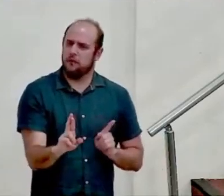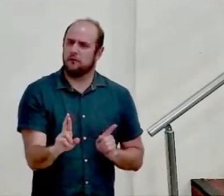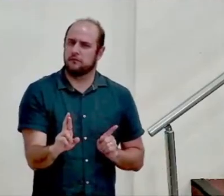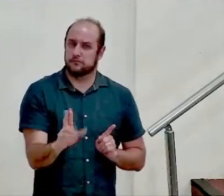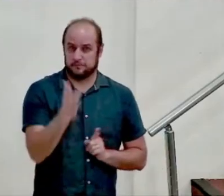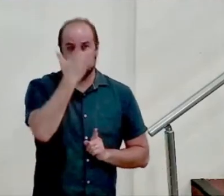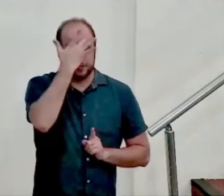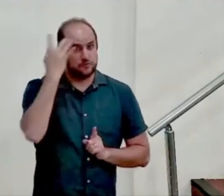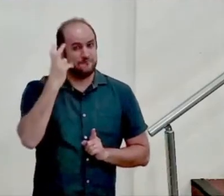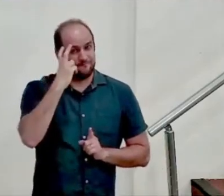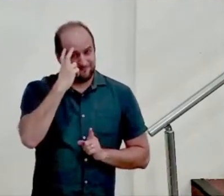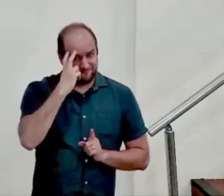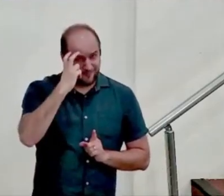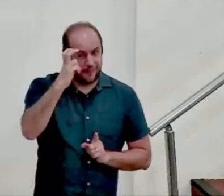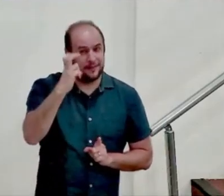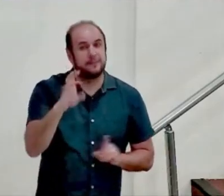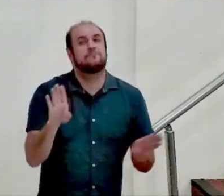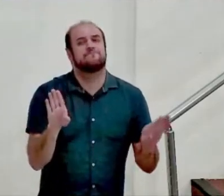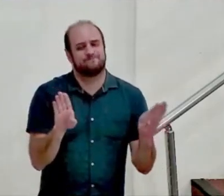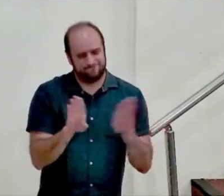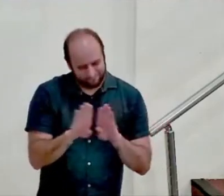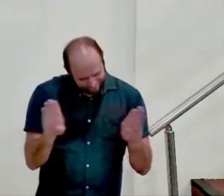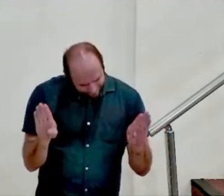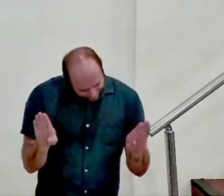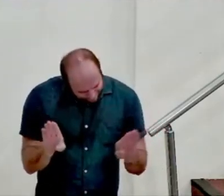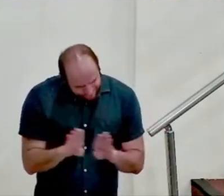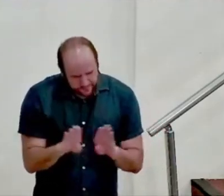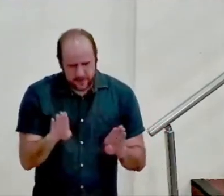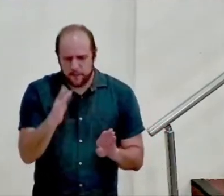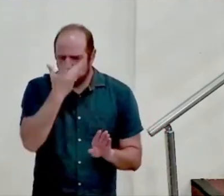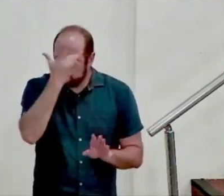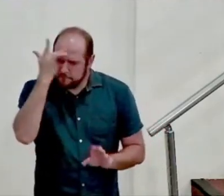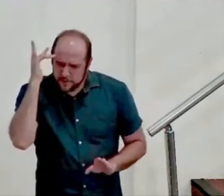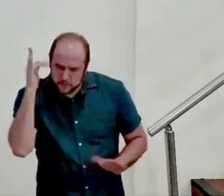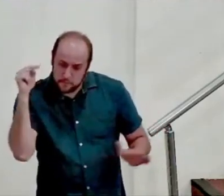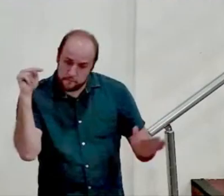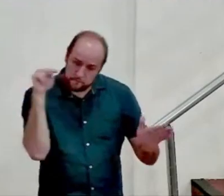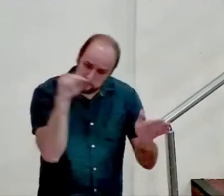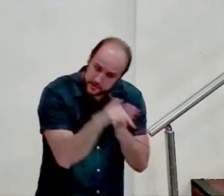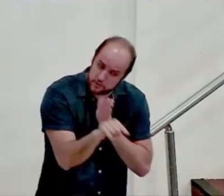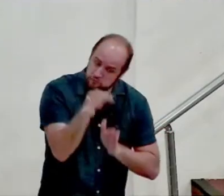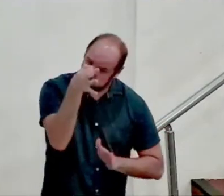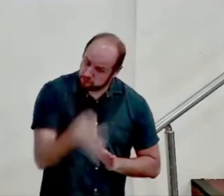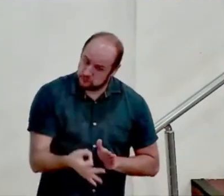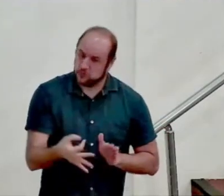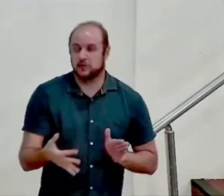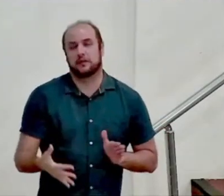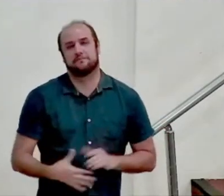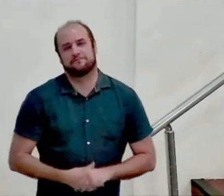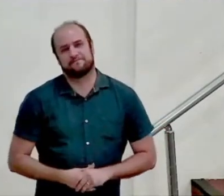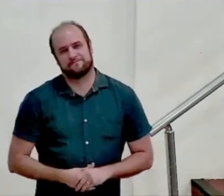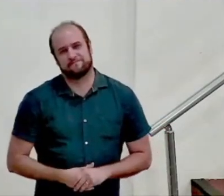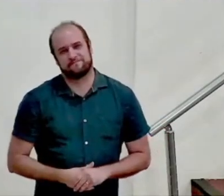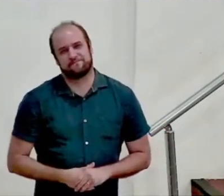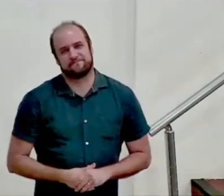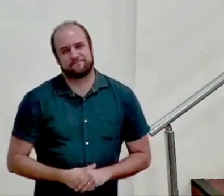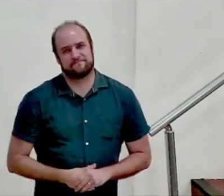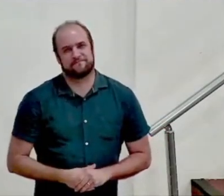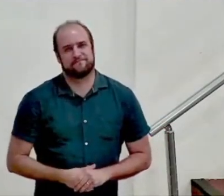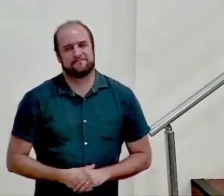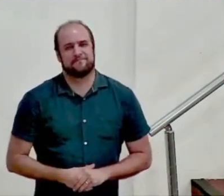Mas pessoas perspicazes são as pessoas que têm as perguntas certas.